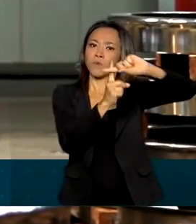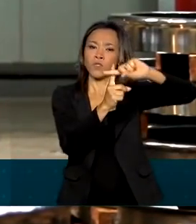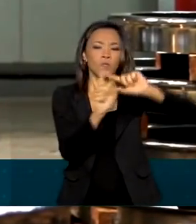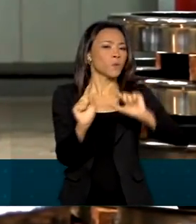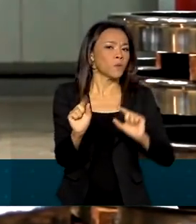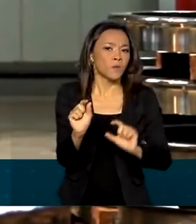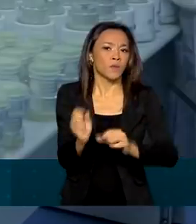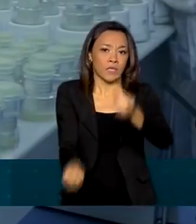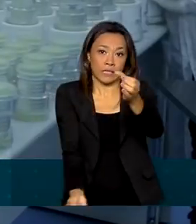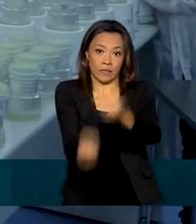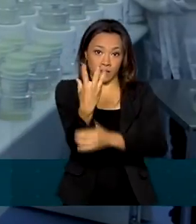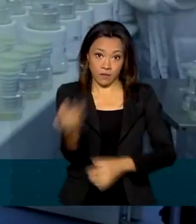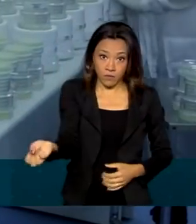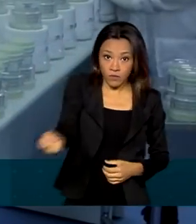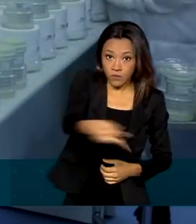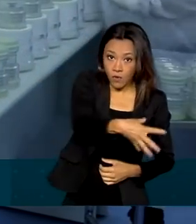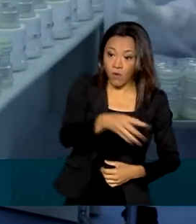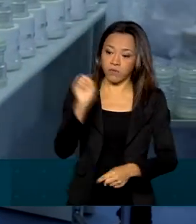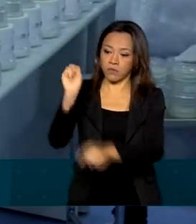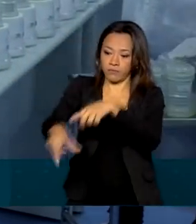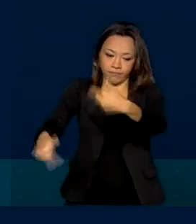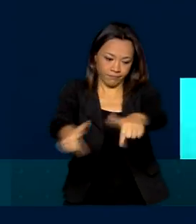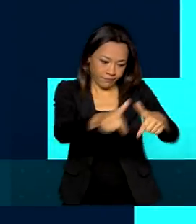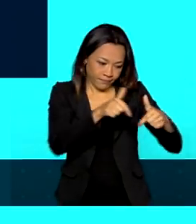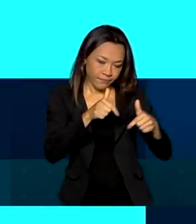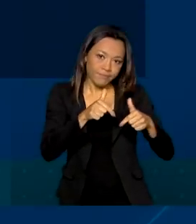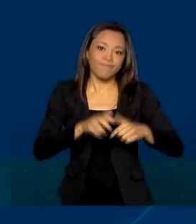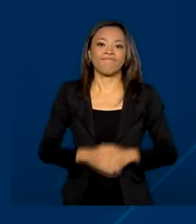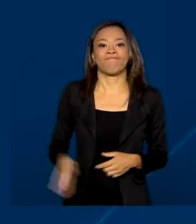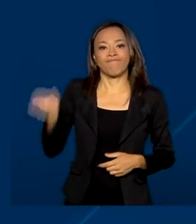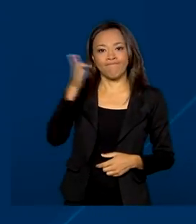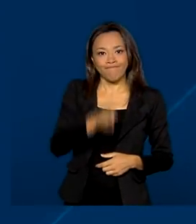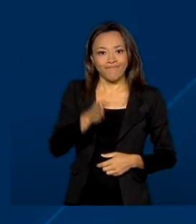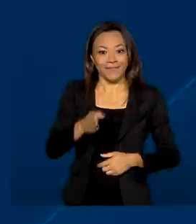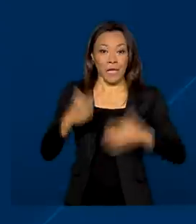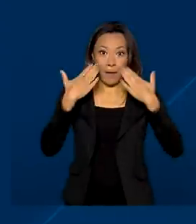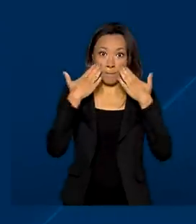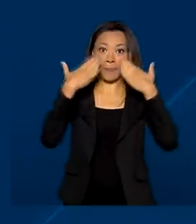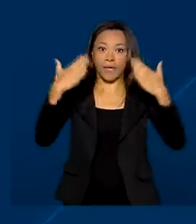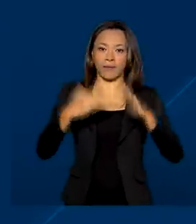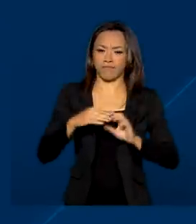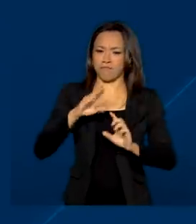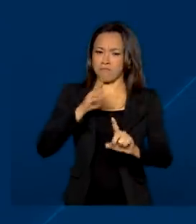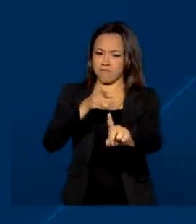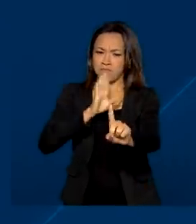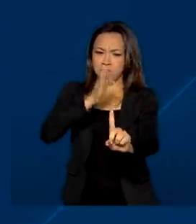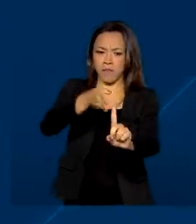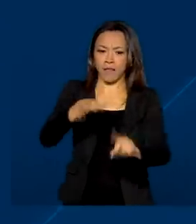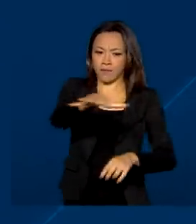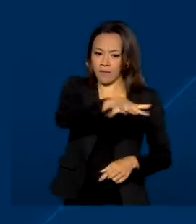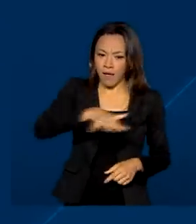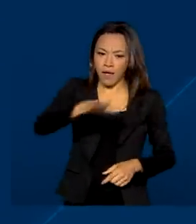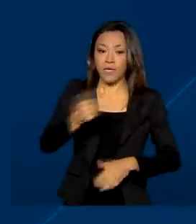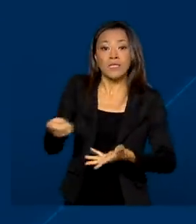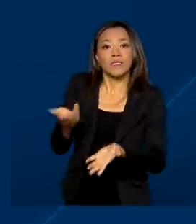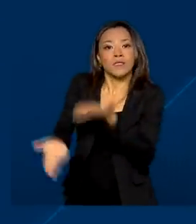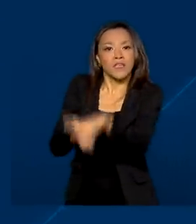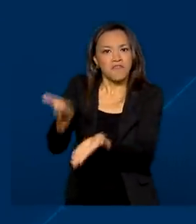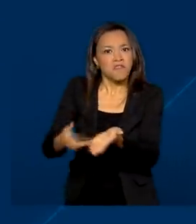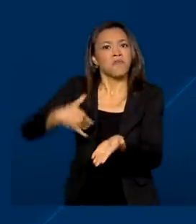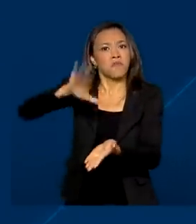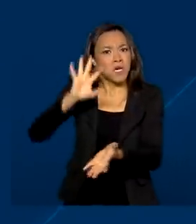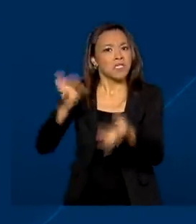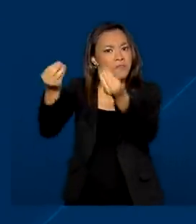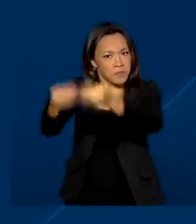criação de novos postos de trabalho. O grande destaque ficou com o setor de serviços, o mais afetado